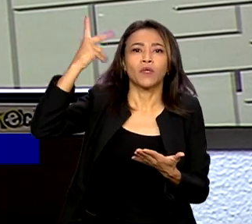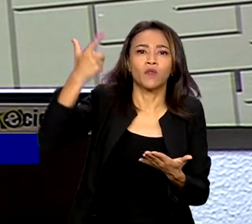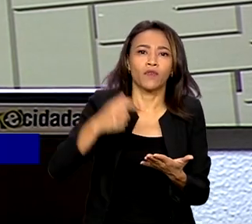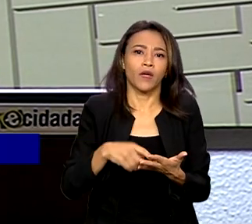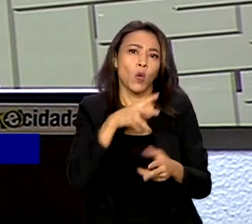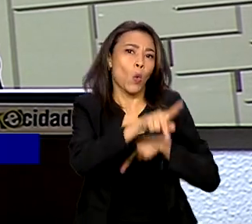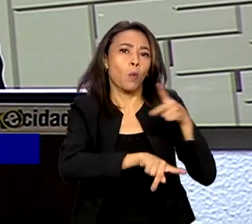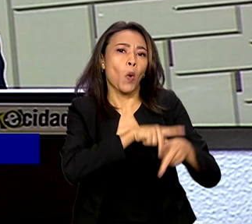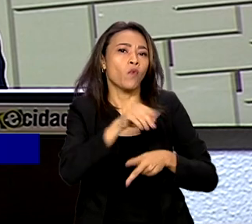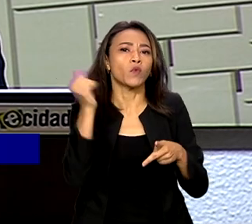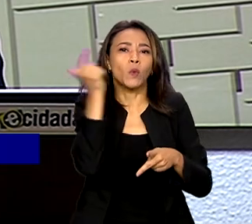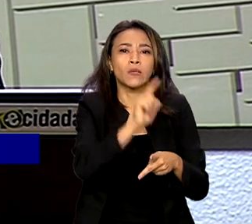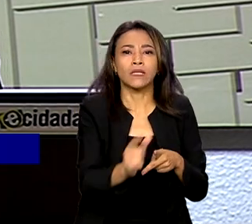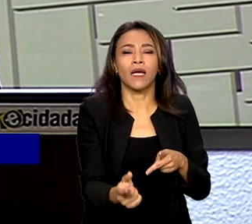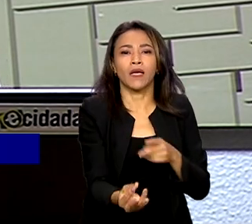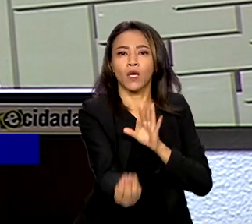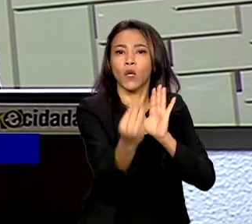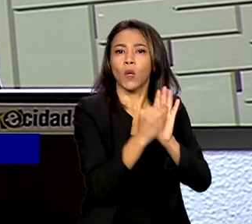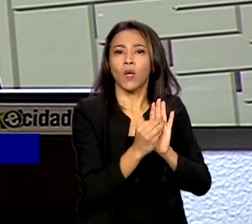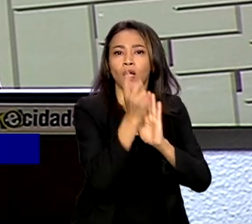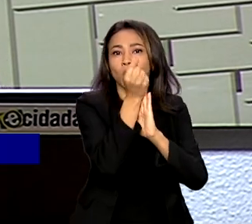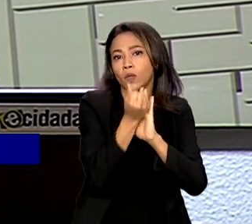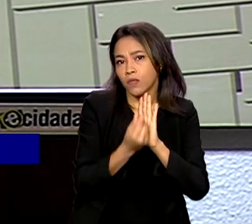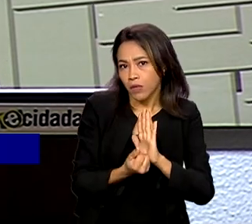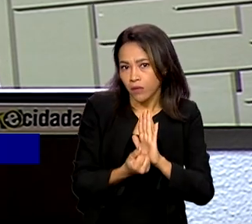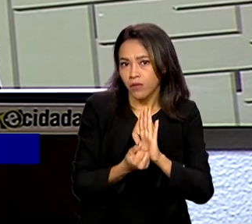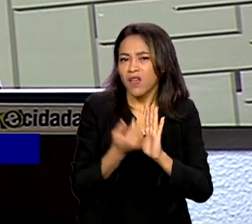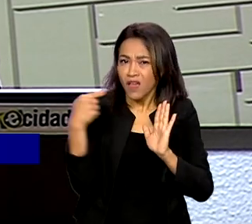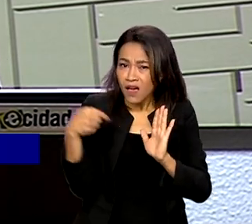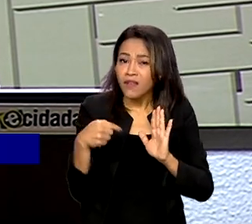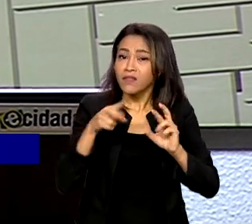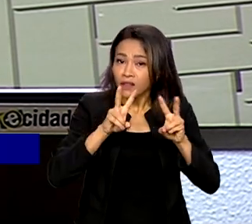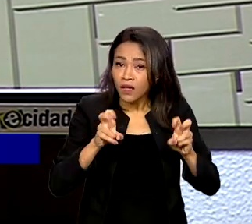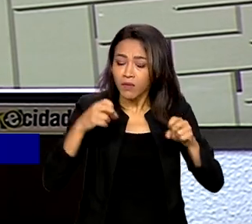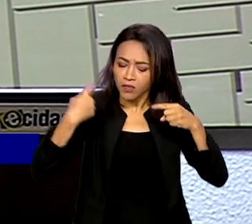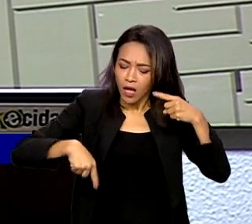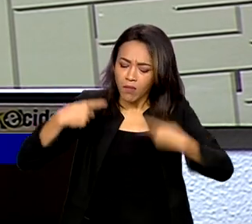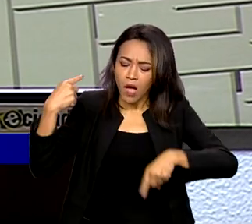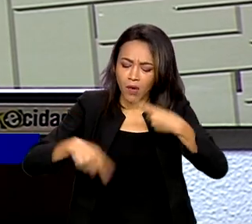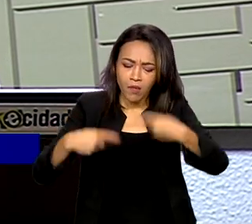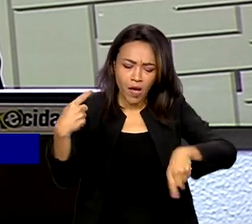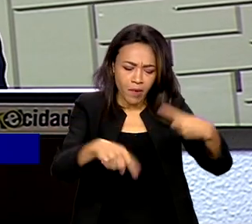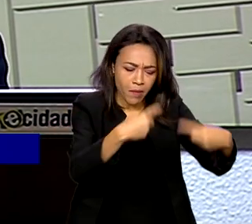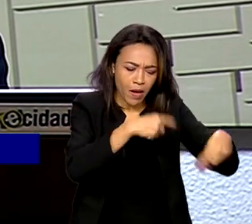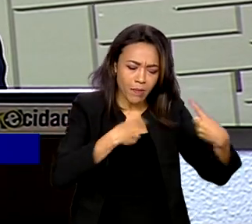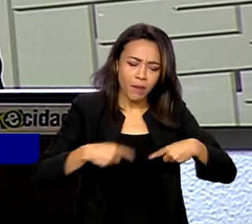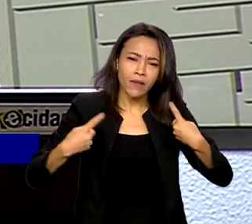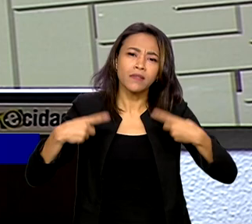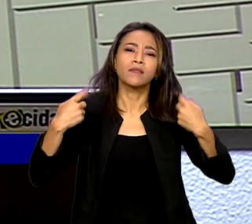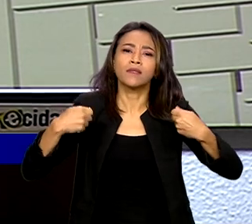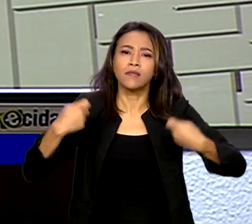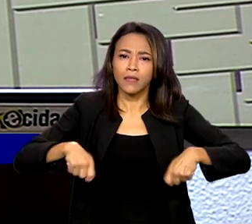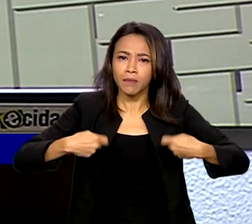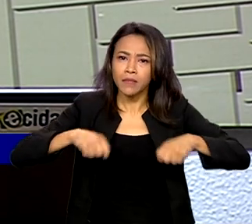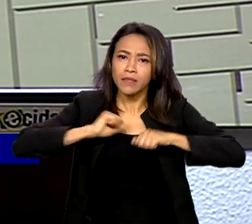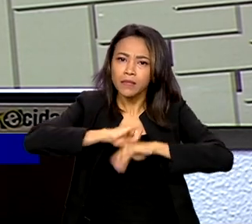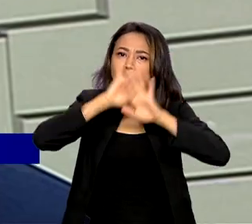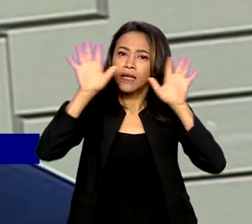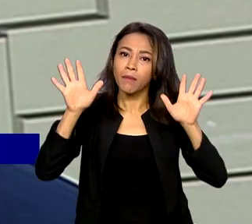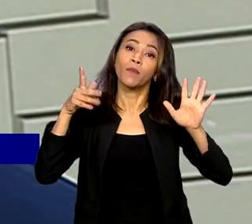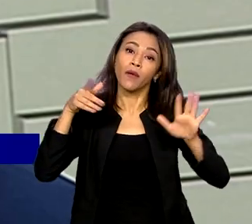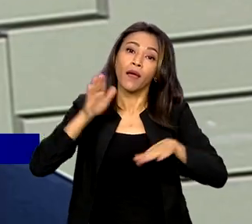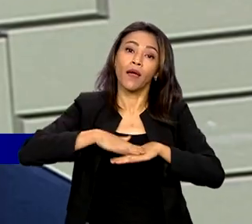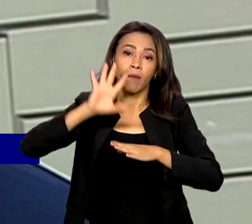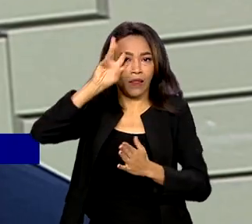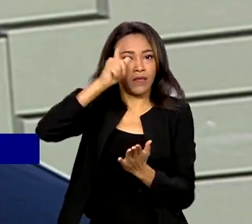cabe no orçamento. O debate foi feito e vem sendo feito de maneira clara, democrática e republicana, deixa claro que é uma questão de escolha.